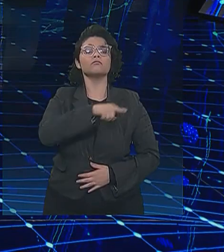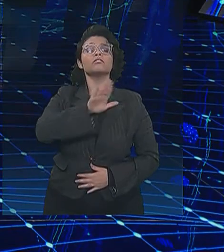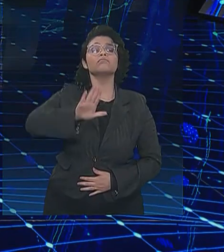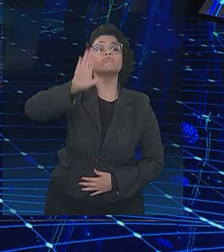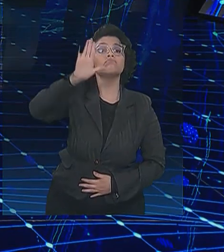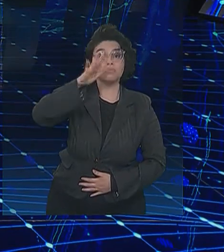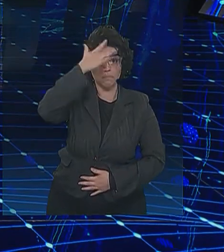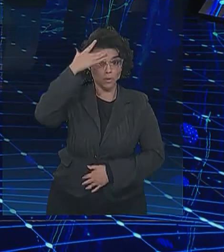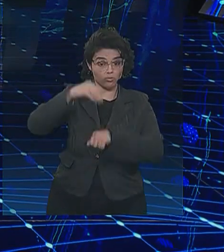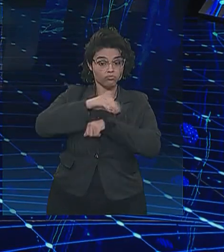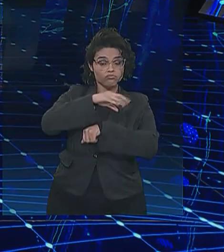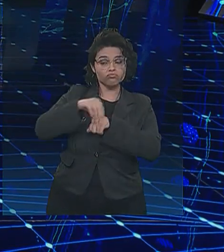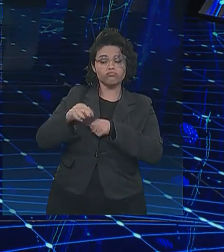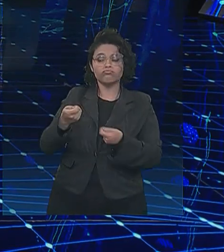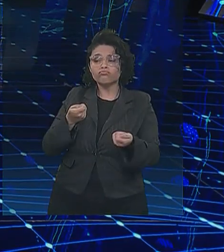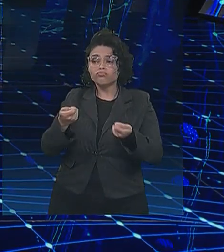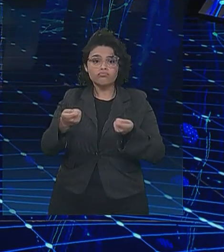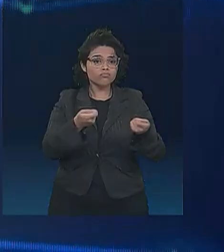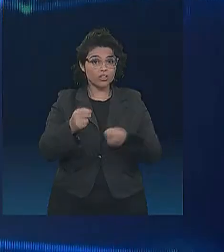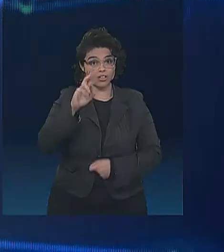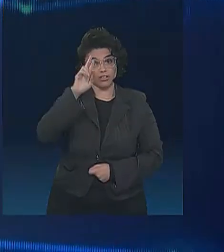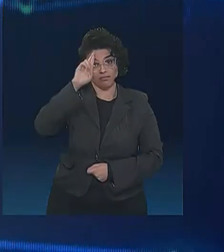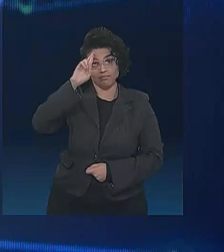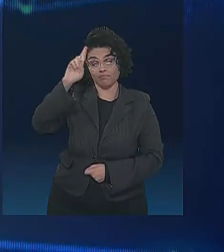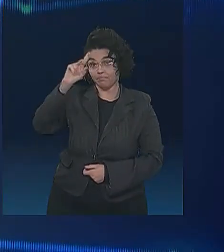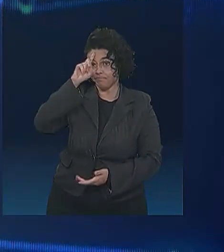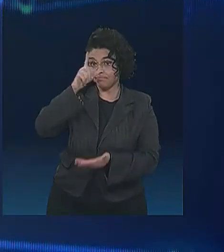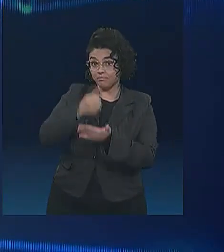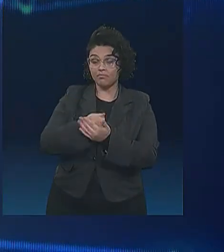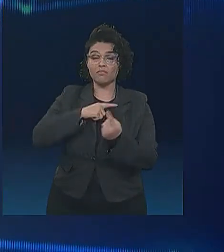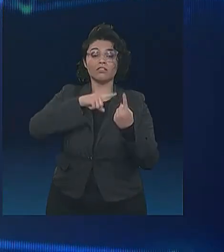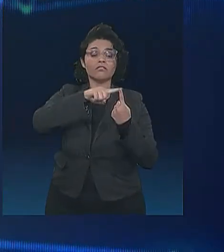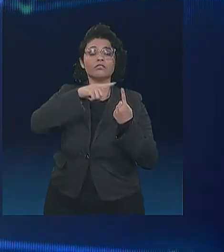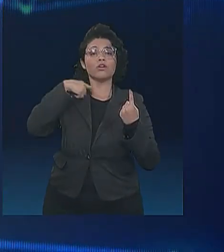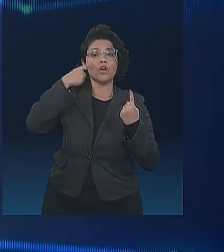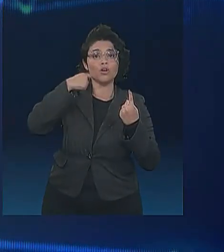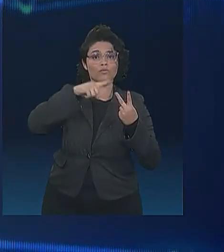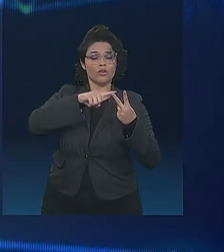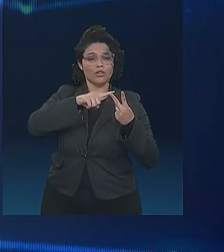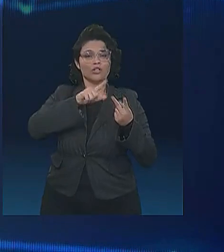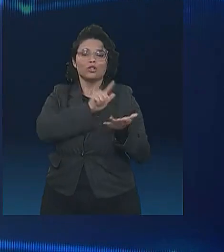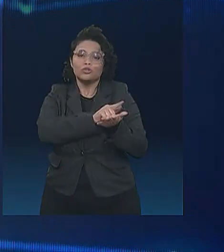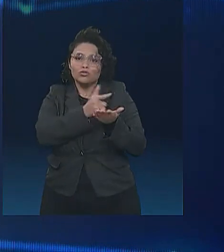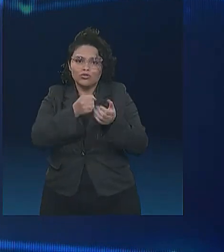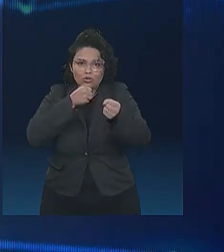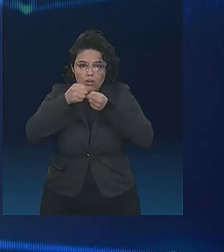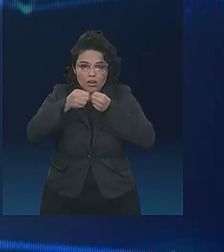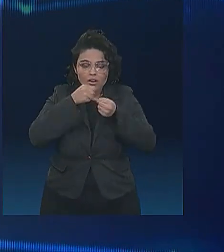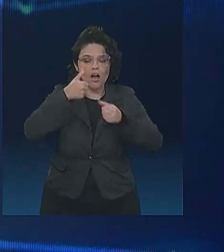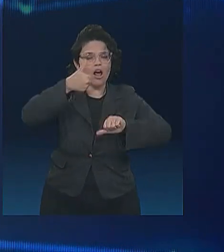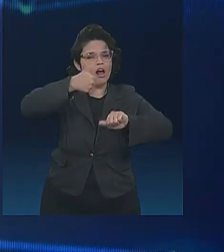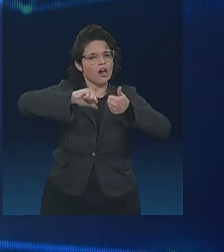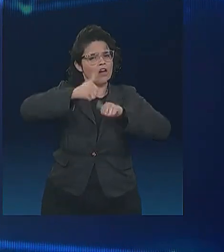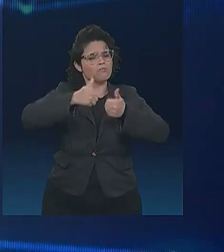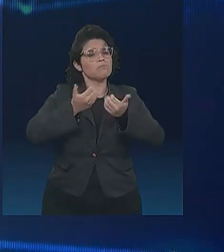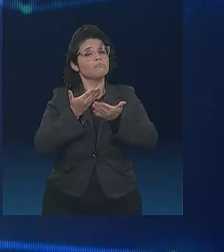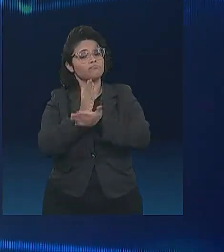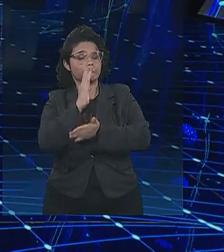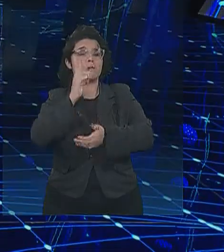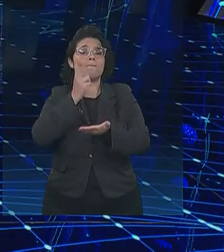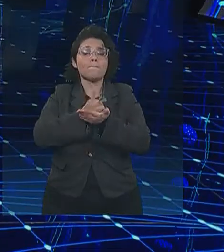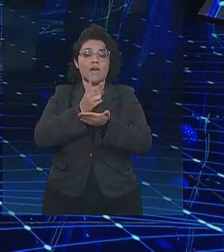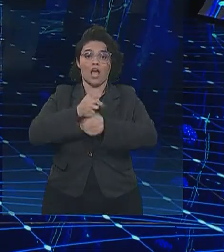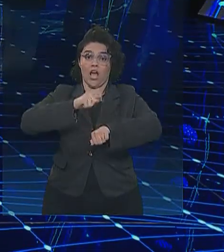mediadores. E uma comissão presente na Band, formada por um advogado e dois jornalistas, vai avaliar a solicitação no mesmo bloco.